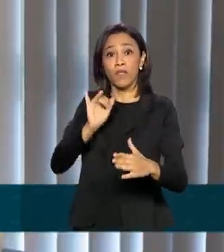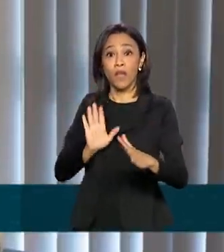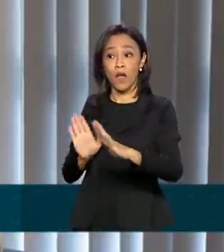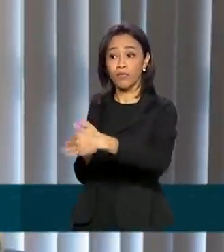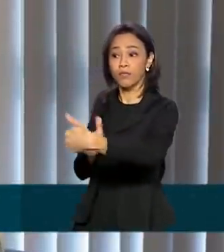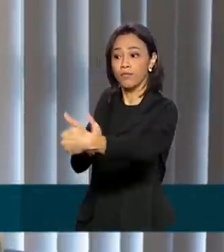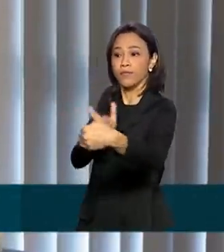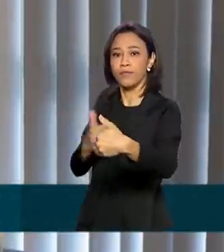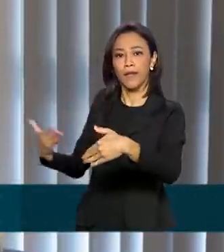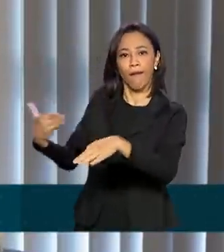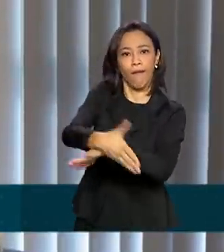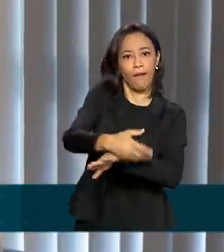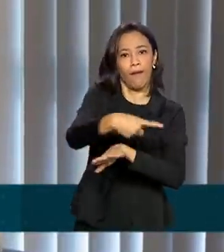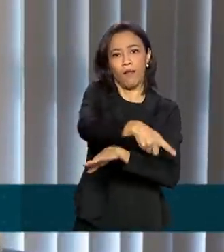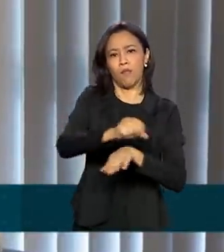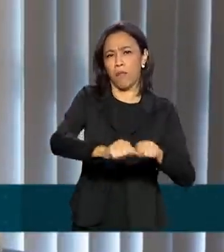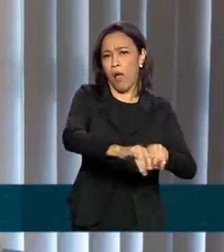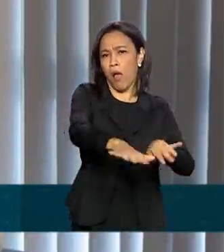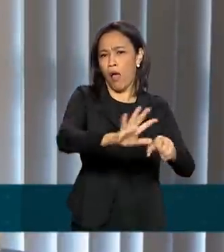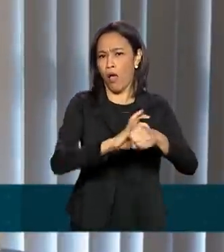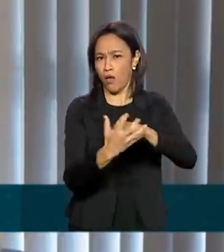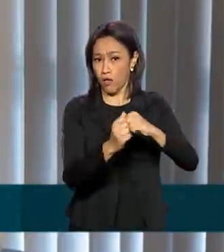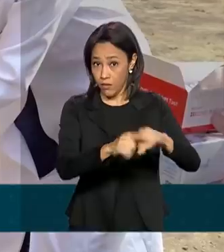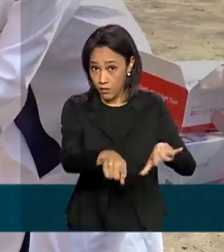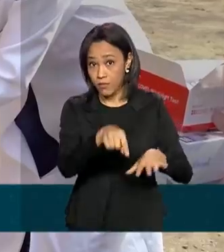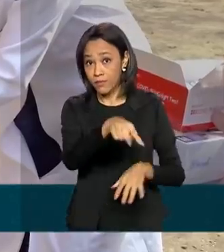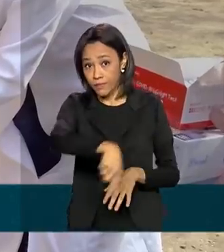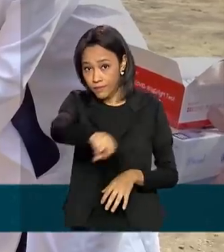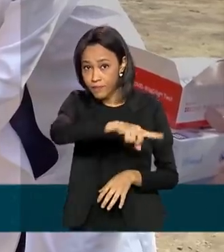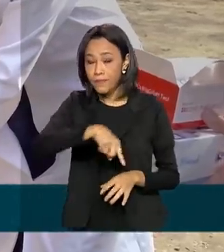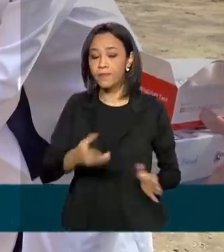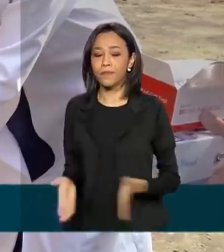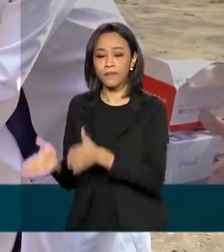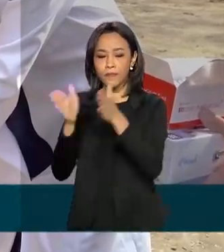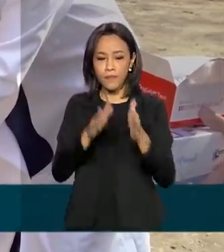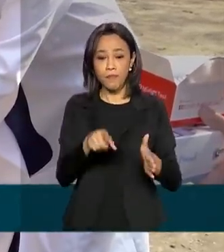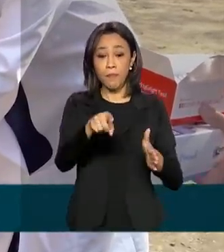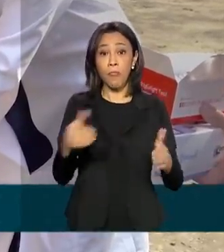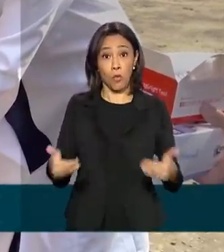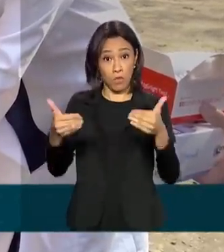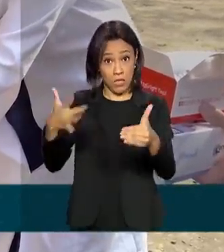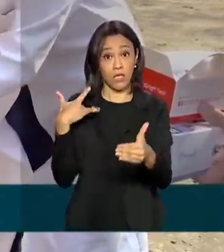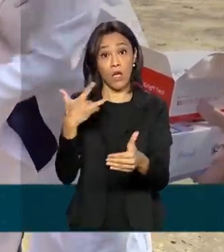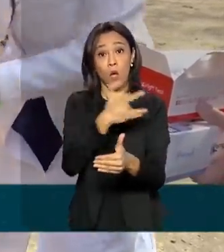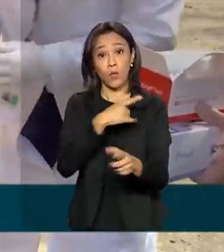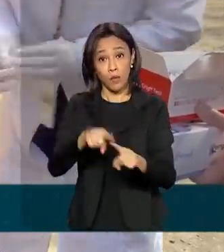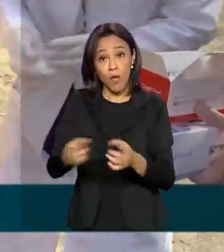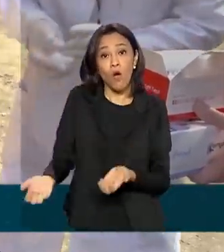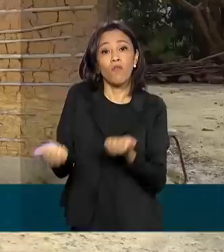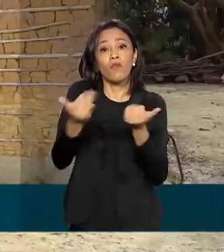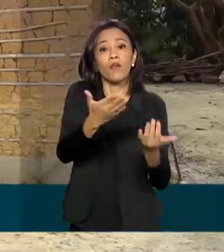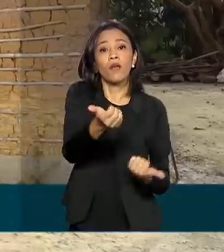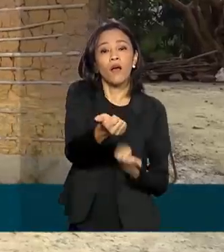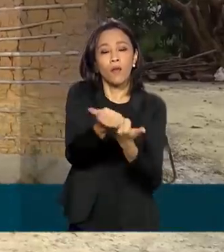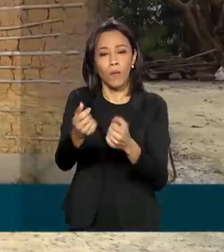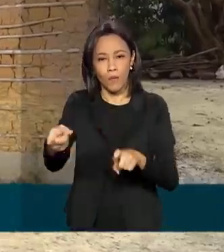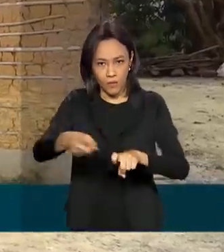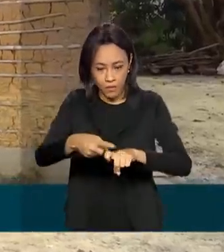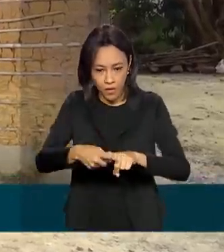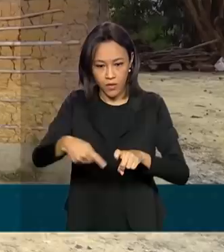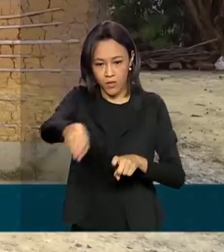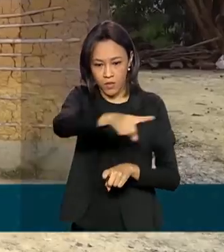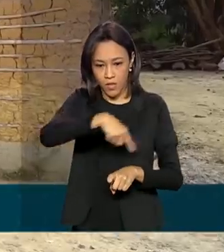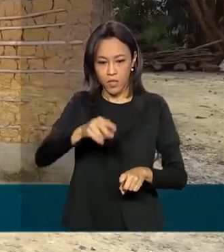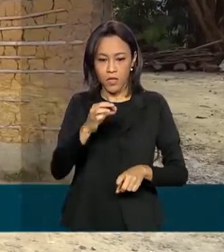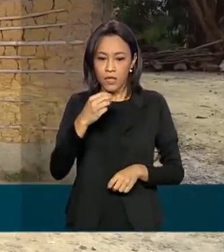direitos territoriais e sociais dos povos indígenas brasileiros. O Ministério da Saúde também oferece assistência médica nas aldeias. Os